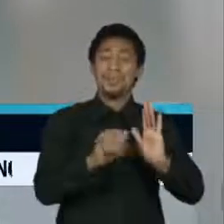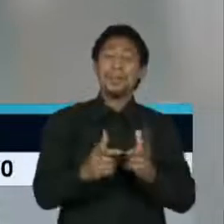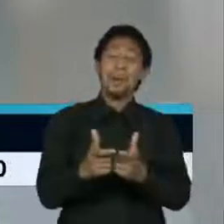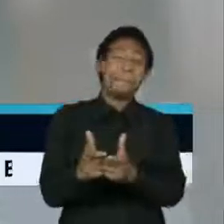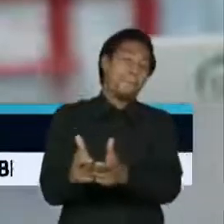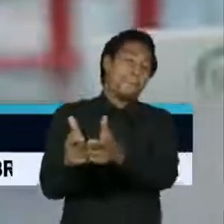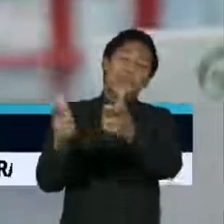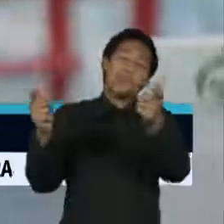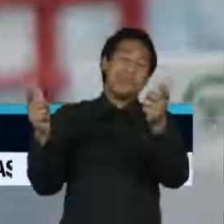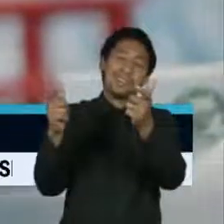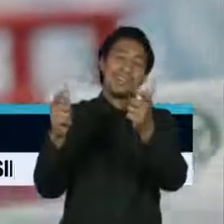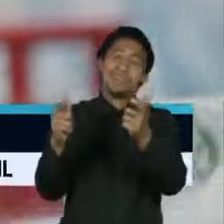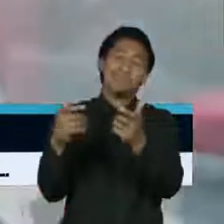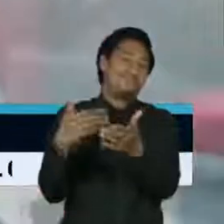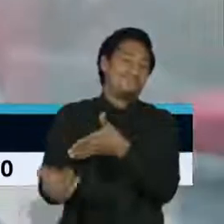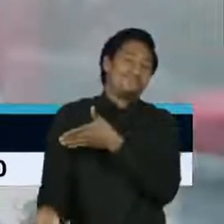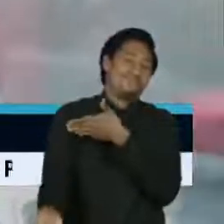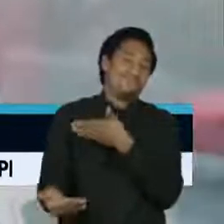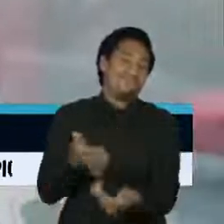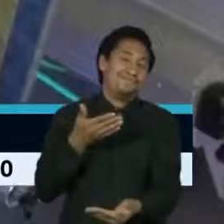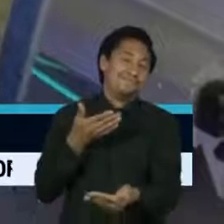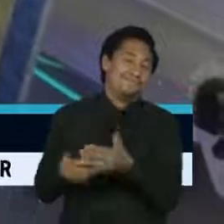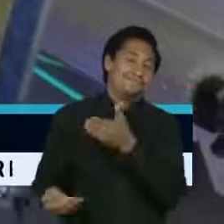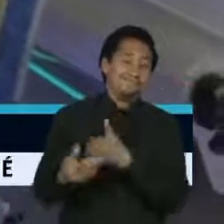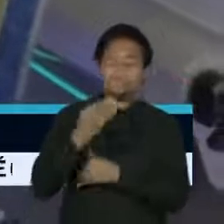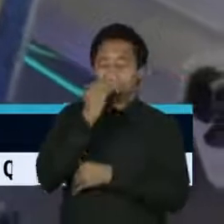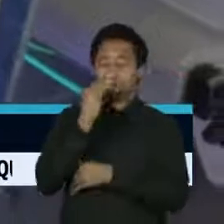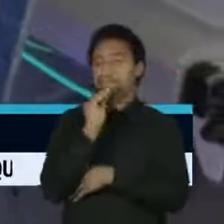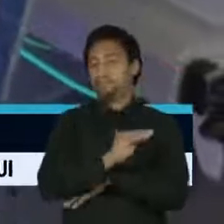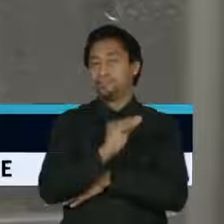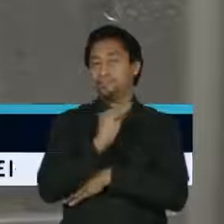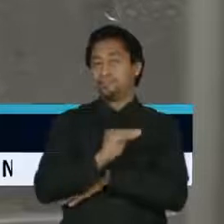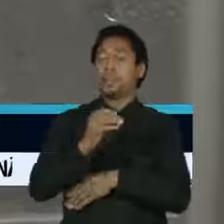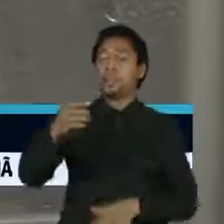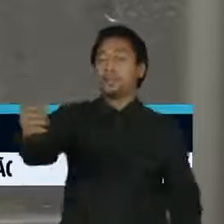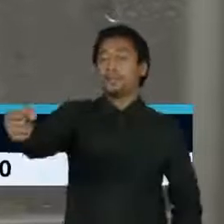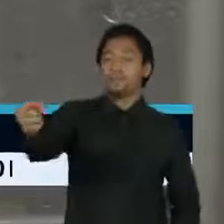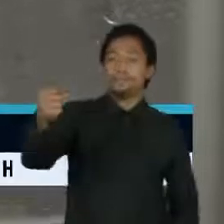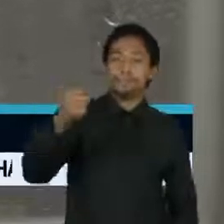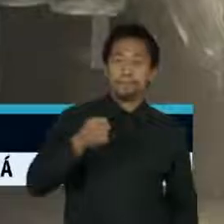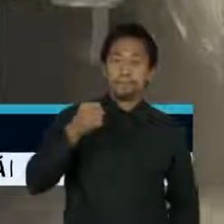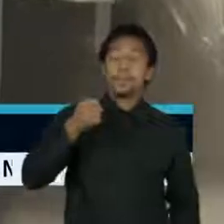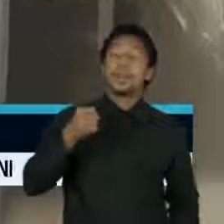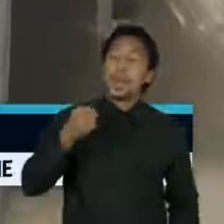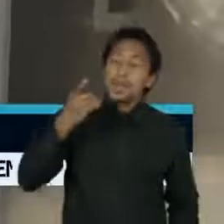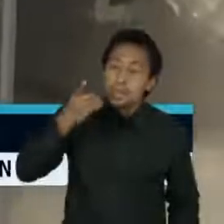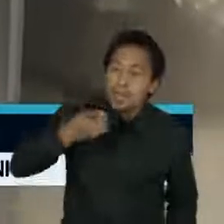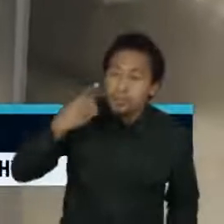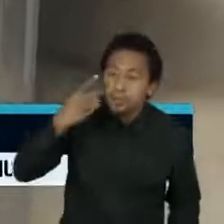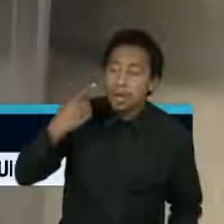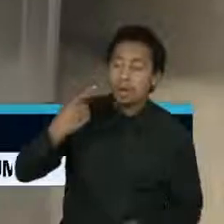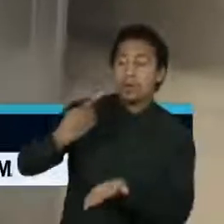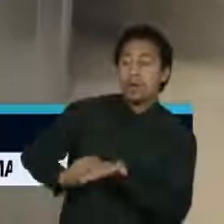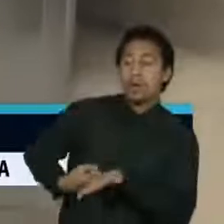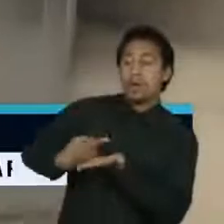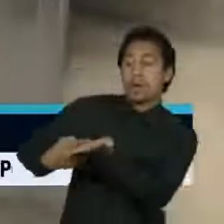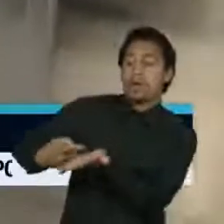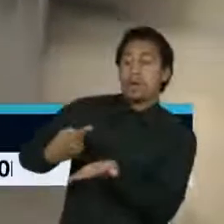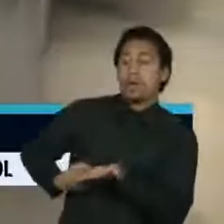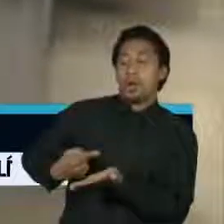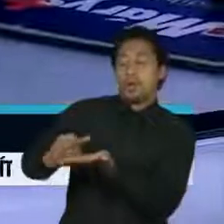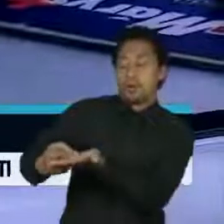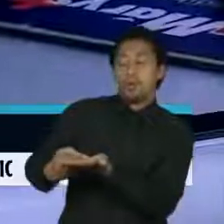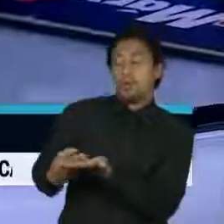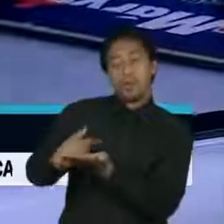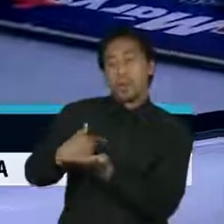usar essa alternativa de contratar um deputado que produzisse um jabutí